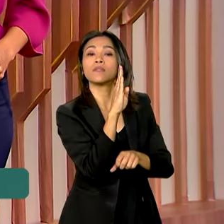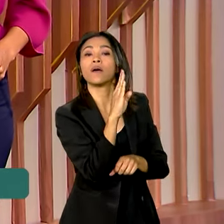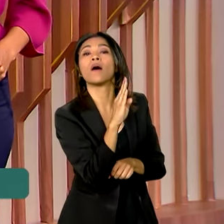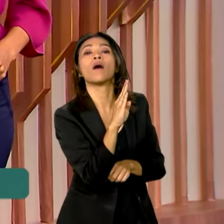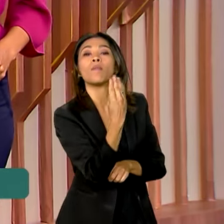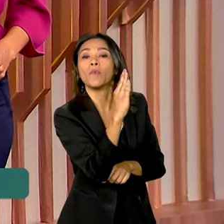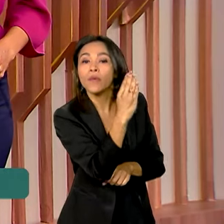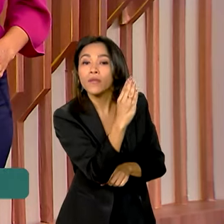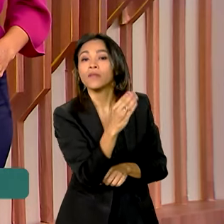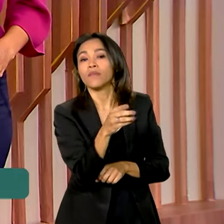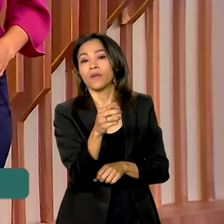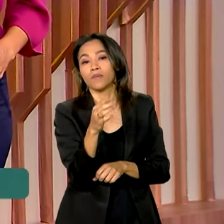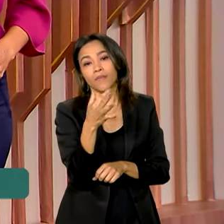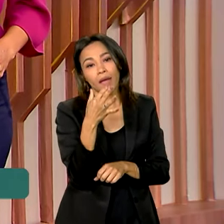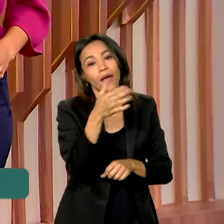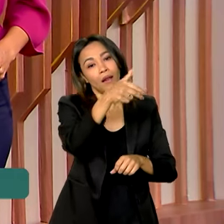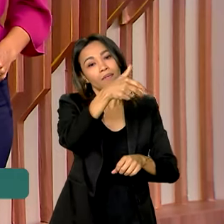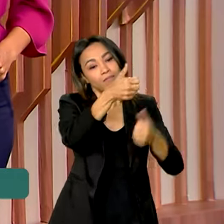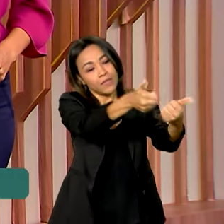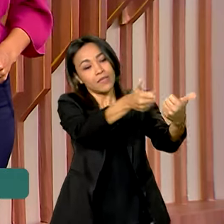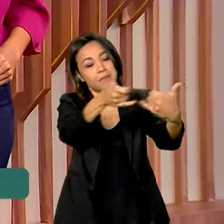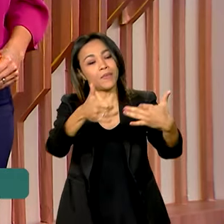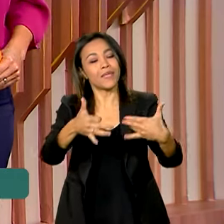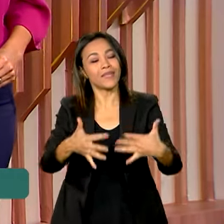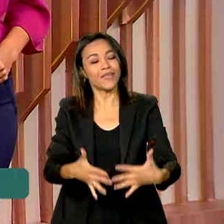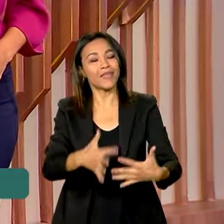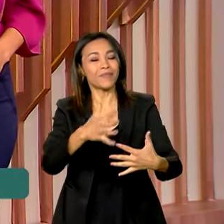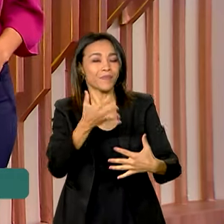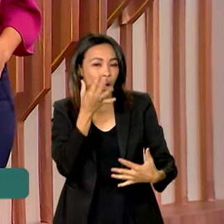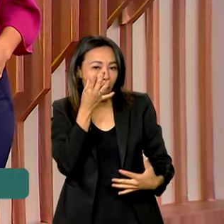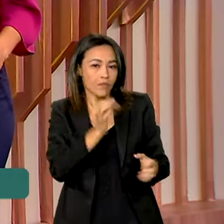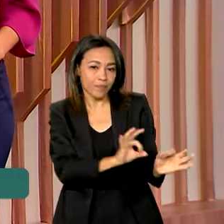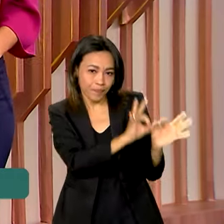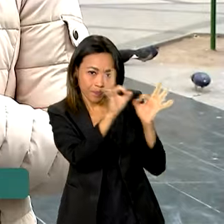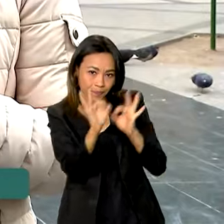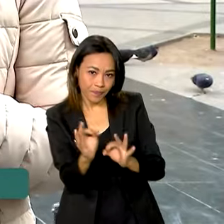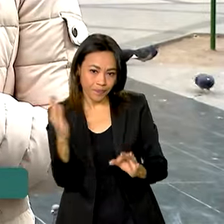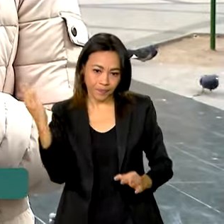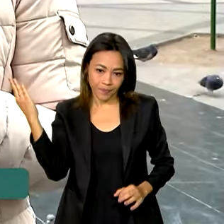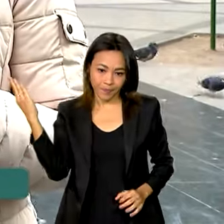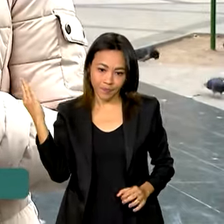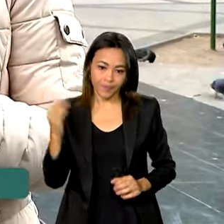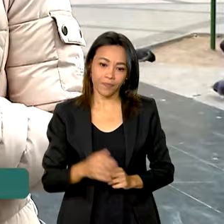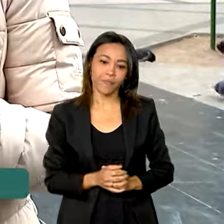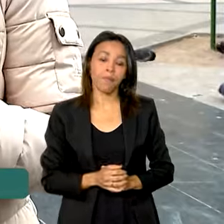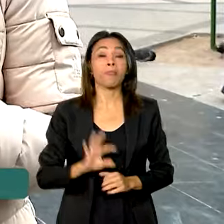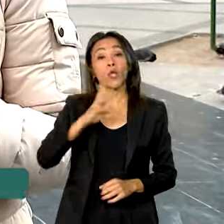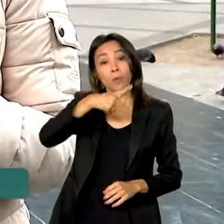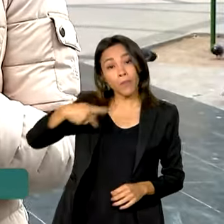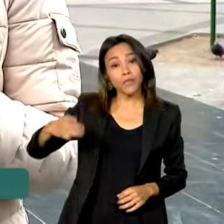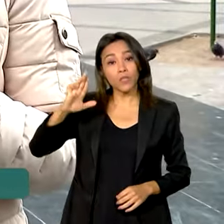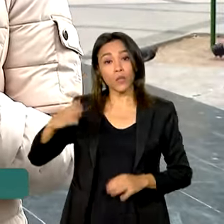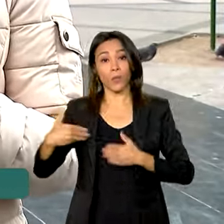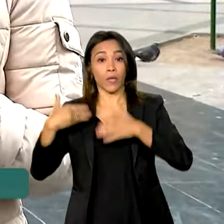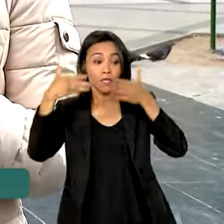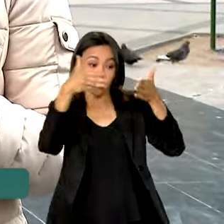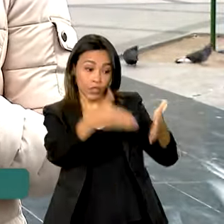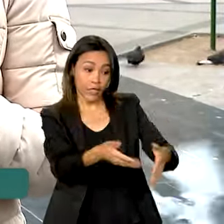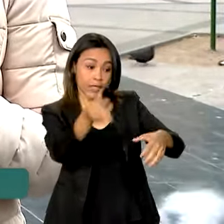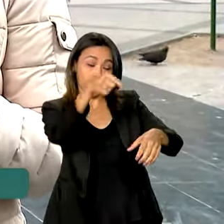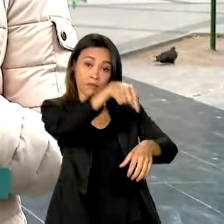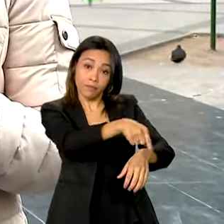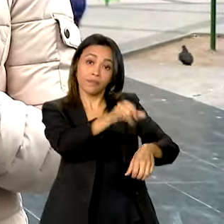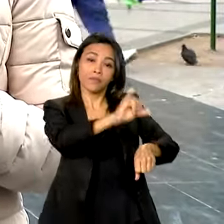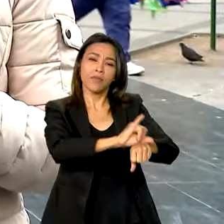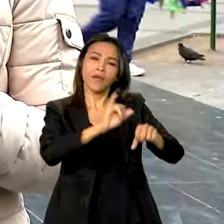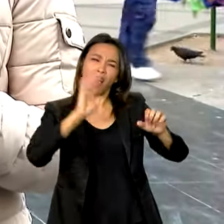detalhes ao vivo não, direto de Santa Cruz de la Sierra. Vamos acompanhar. O presidente Lula chega a Santa Cruz de la Sierra no